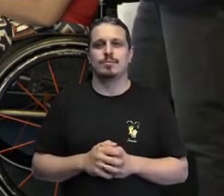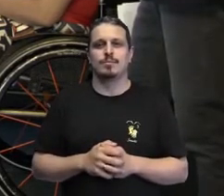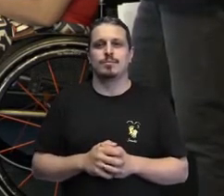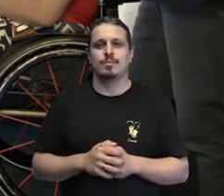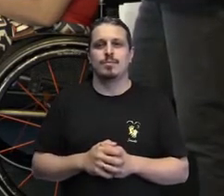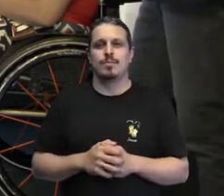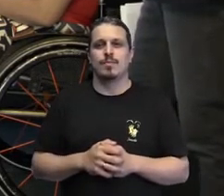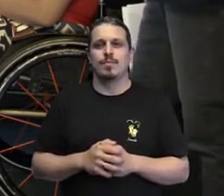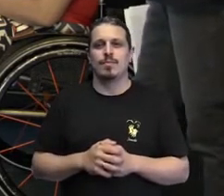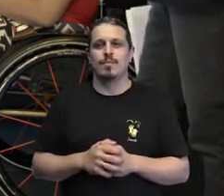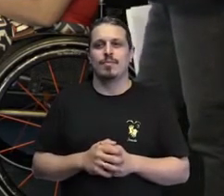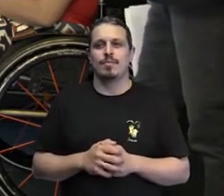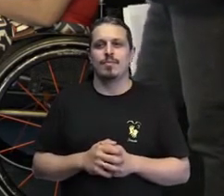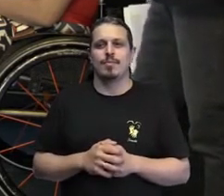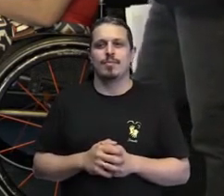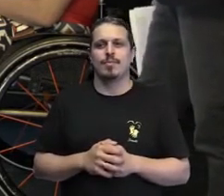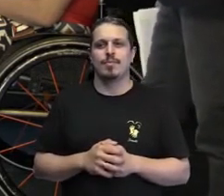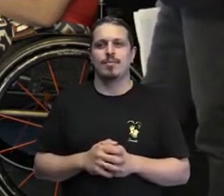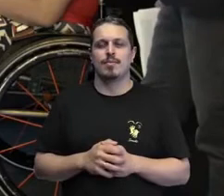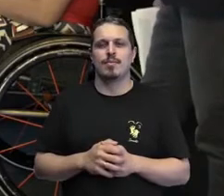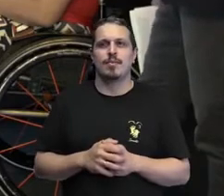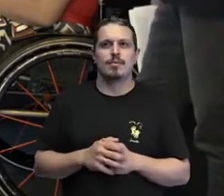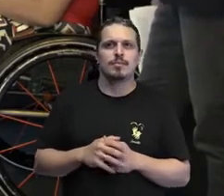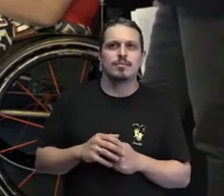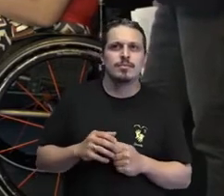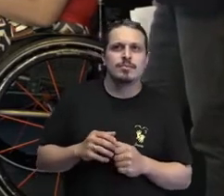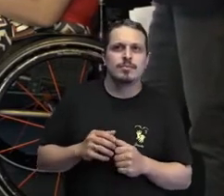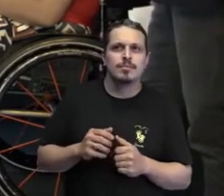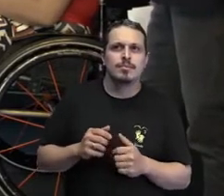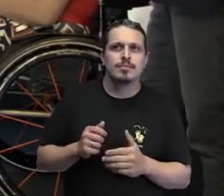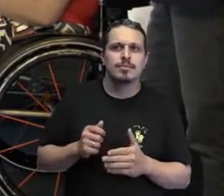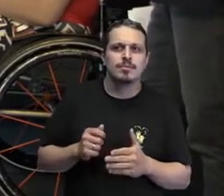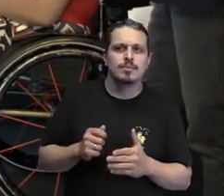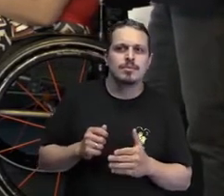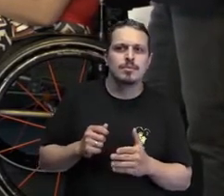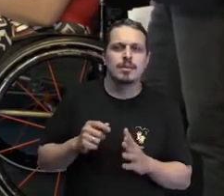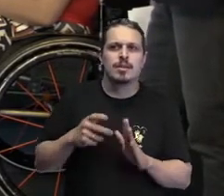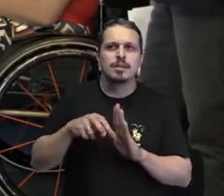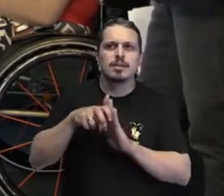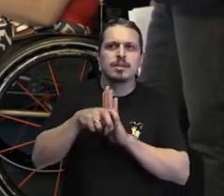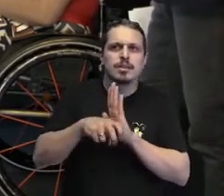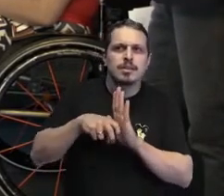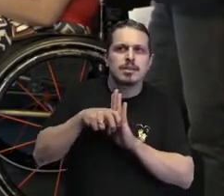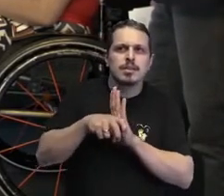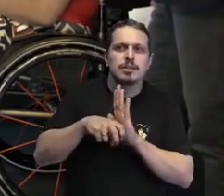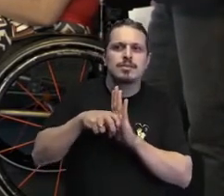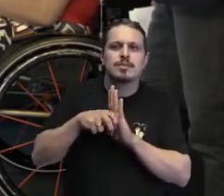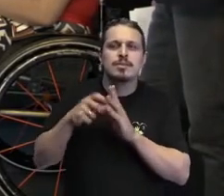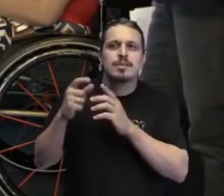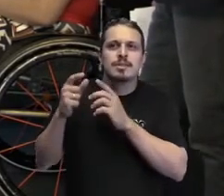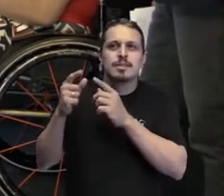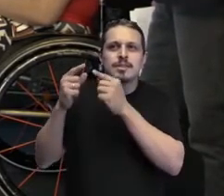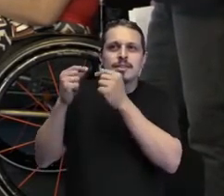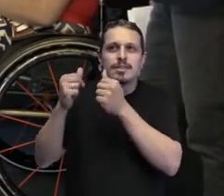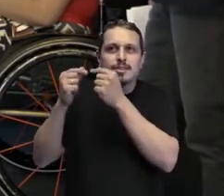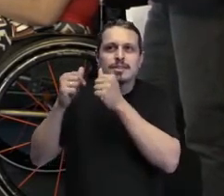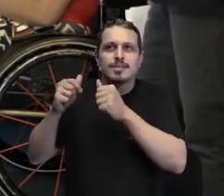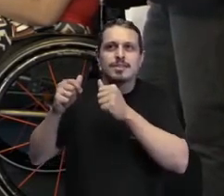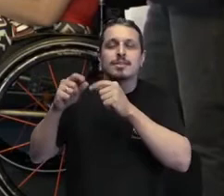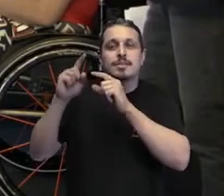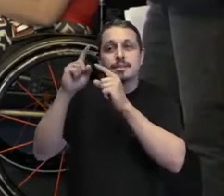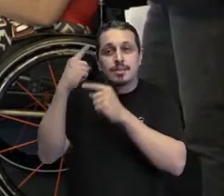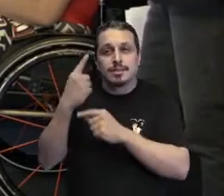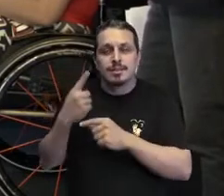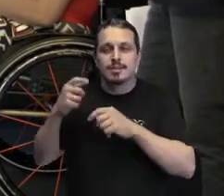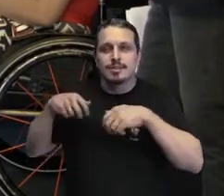quem é que está durante, a tábata que está sentada aí, precisa de ter uma rampa para subir,